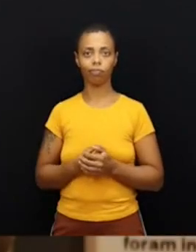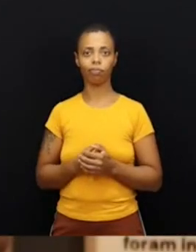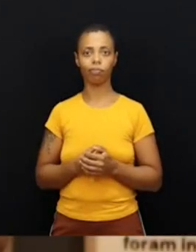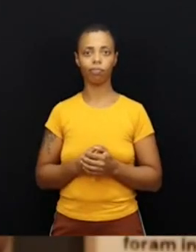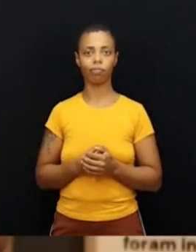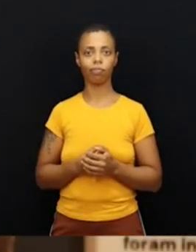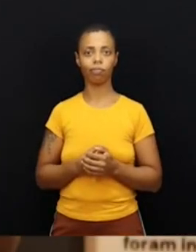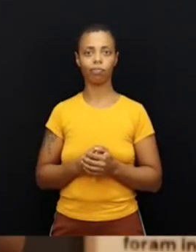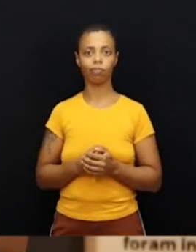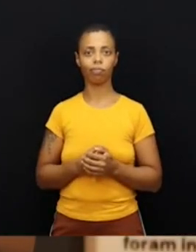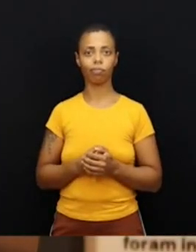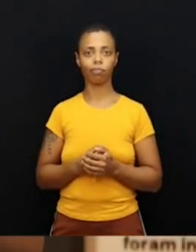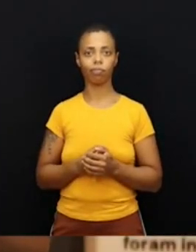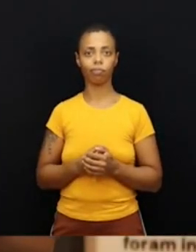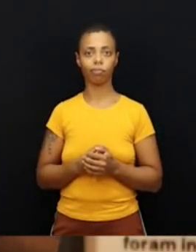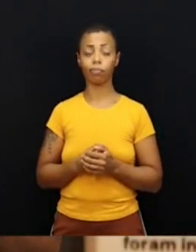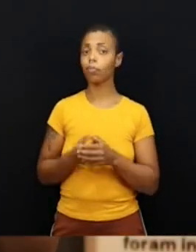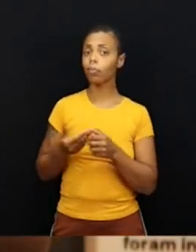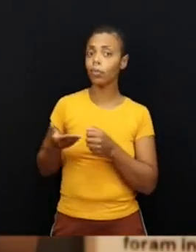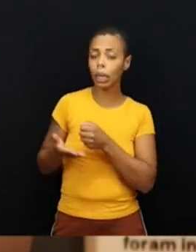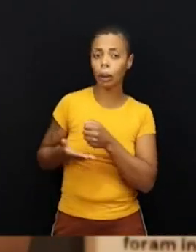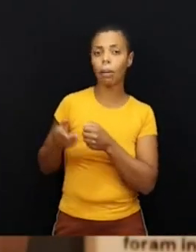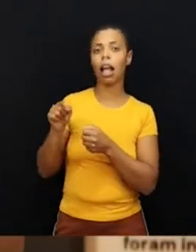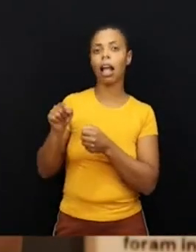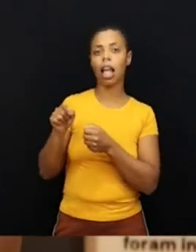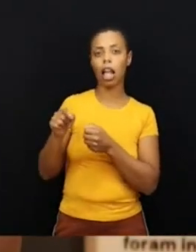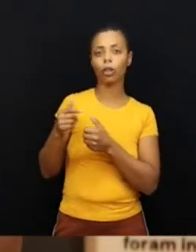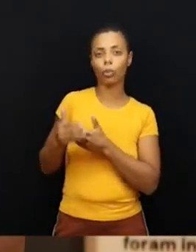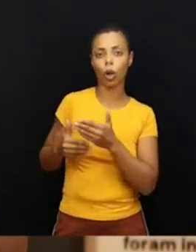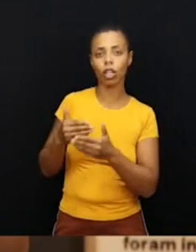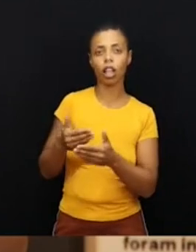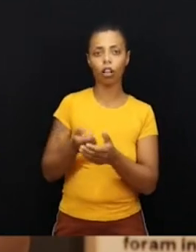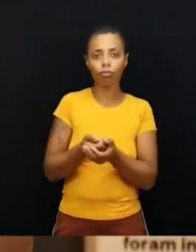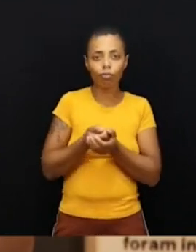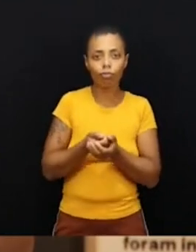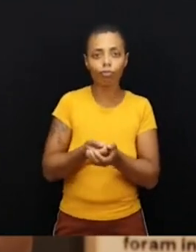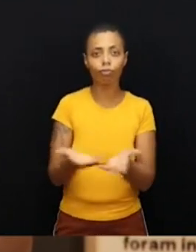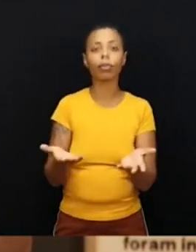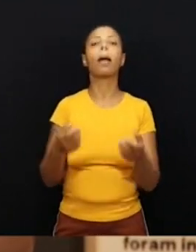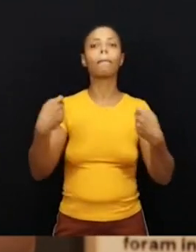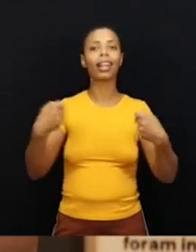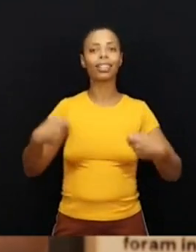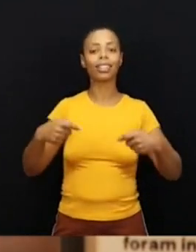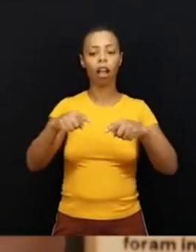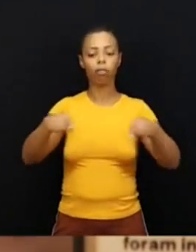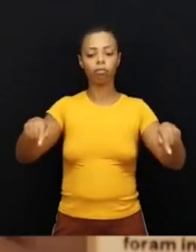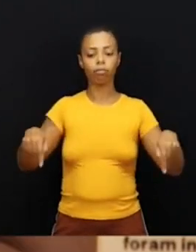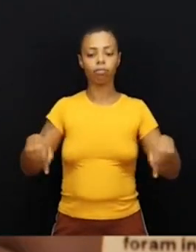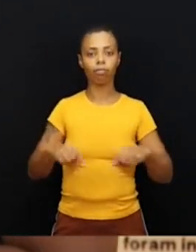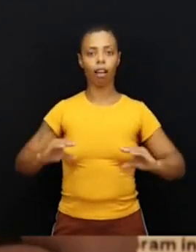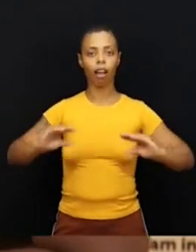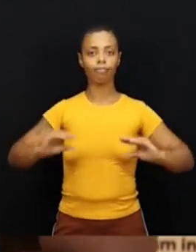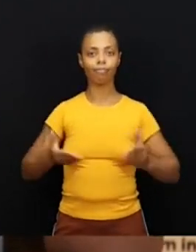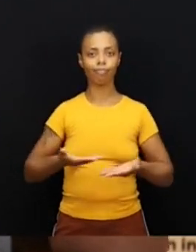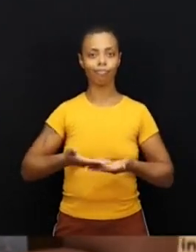Basicamente, o processo do jogo precisa da tábua, como a gente vê